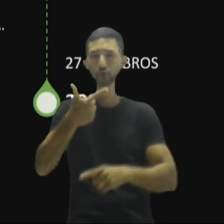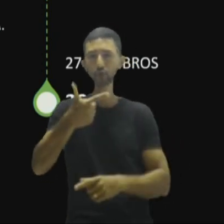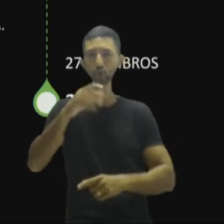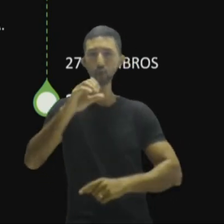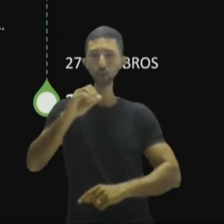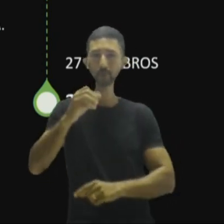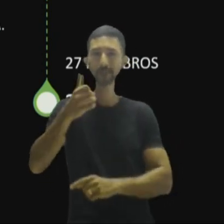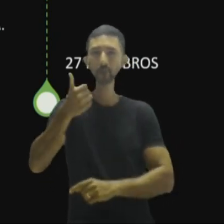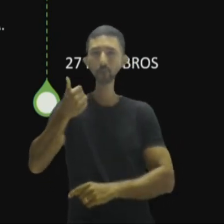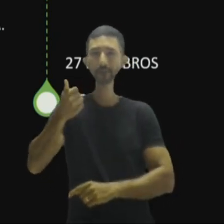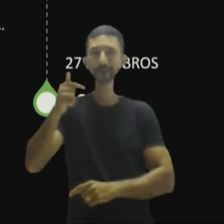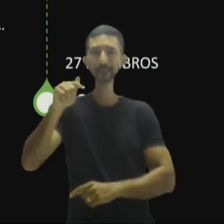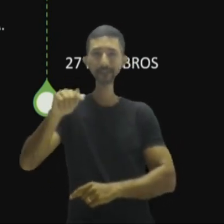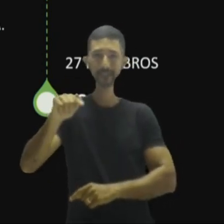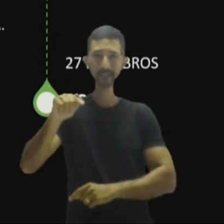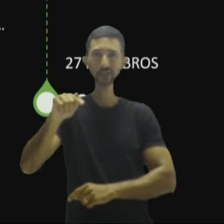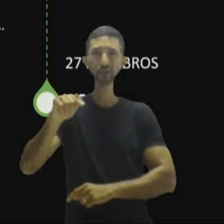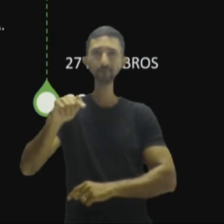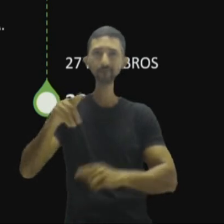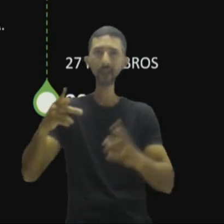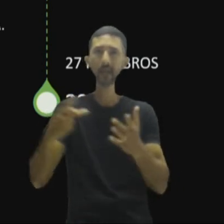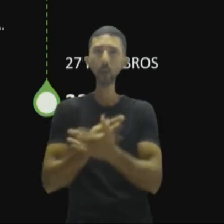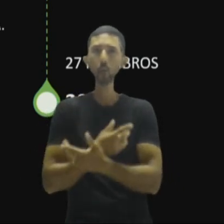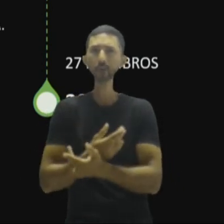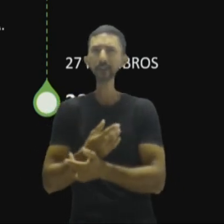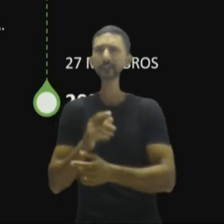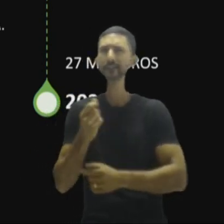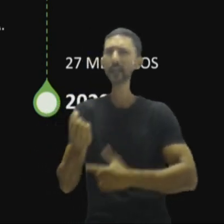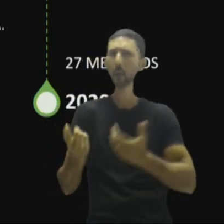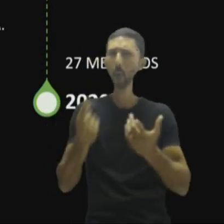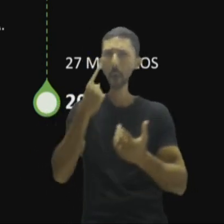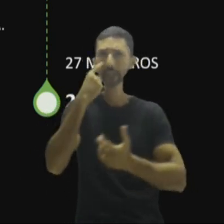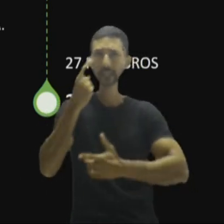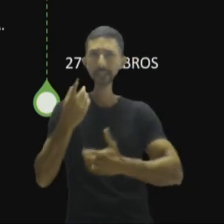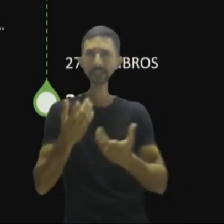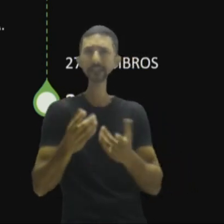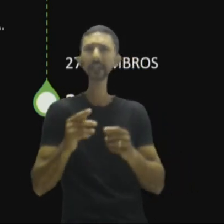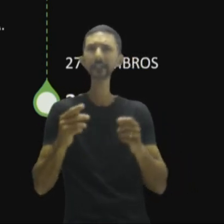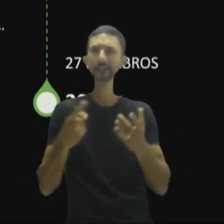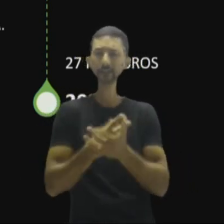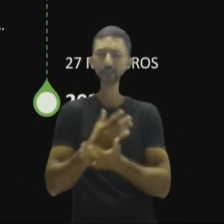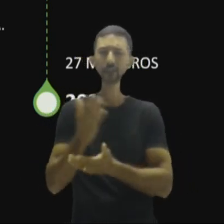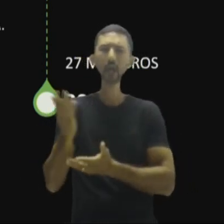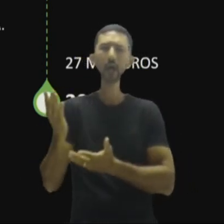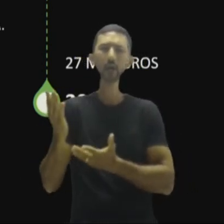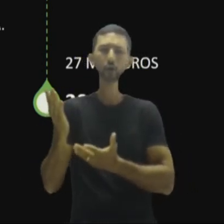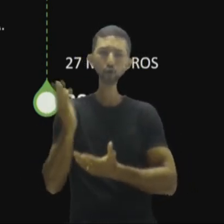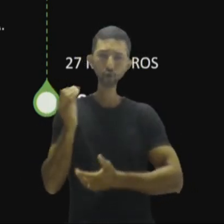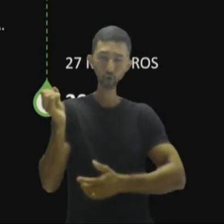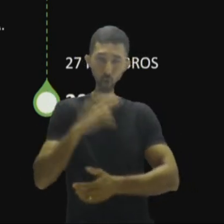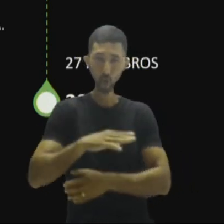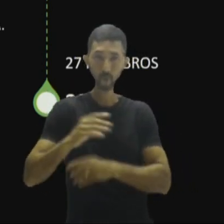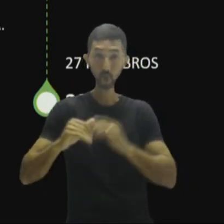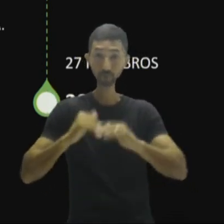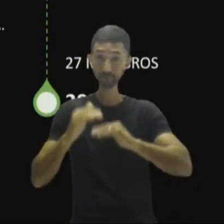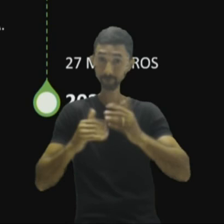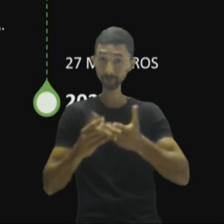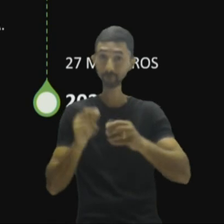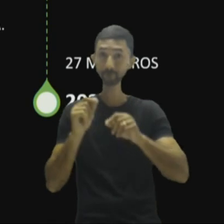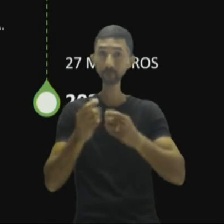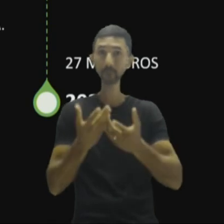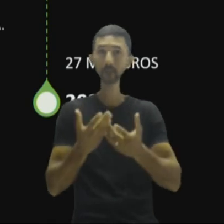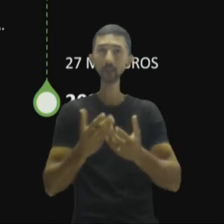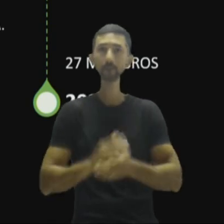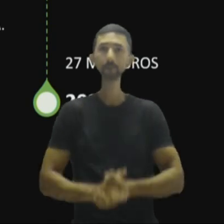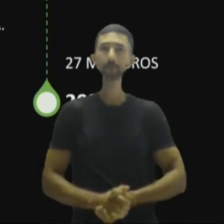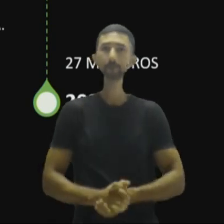aconteceu um fato diferente, um fato novo que foi o